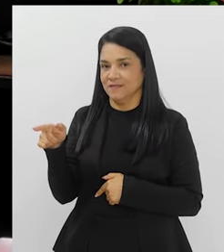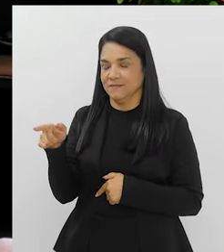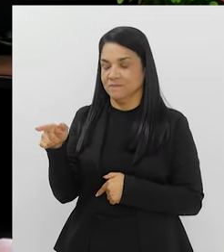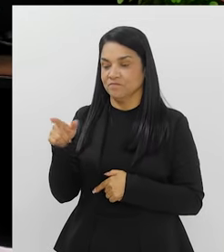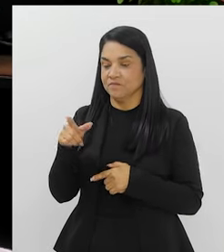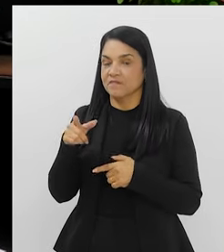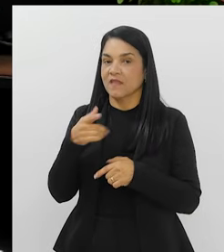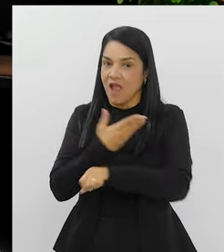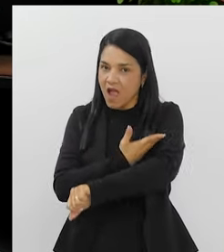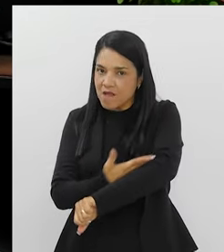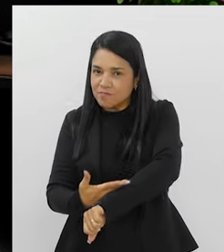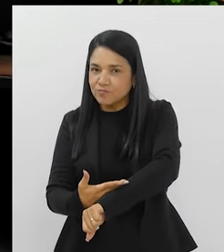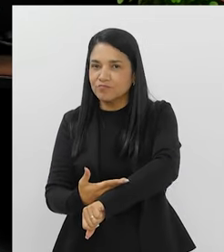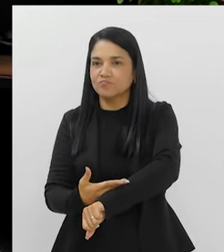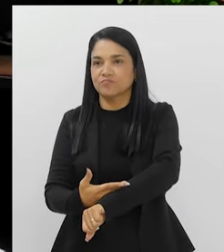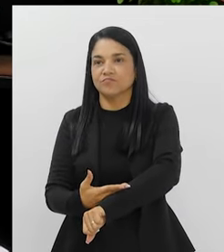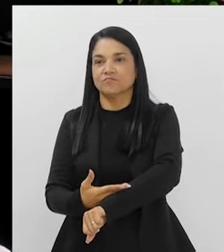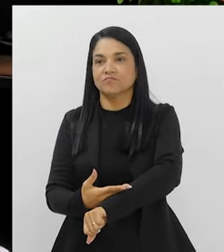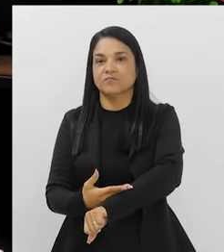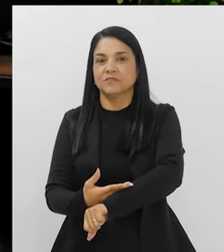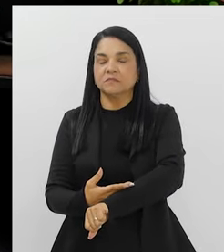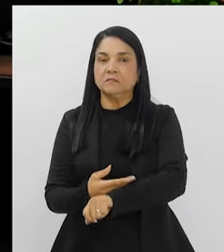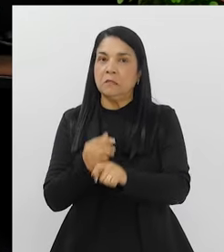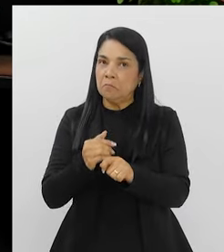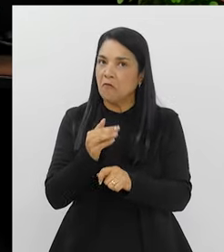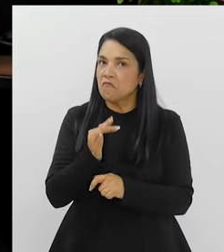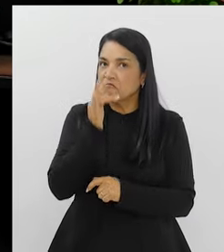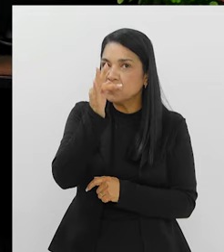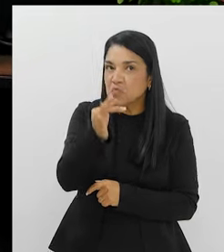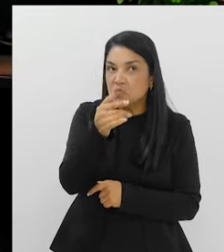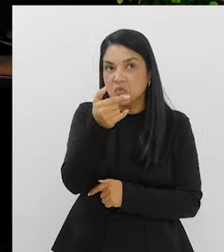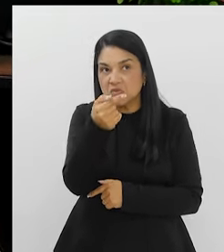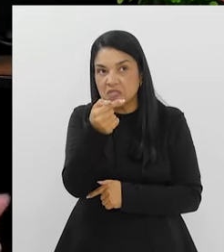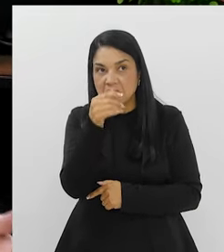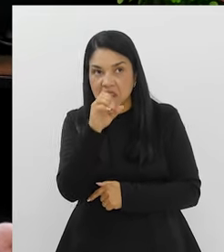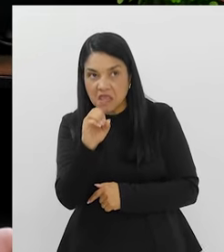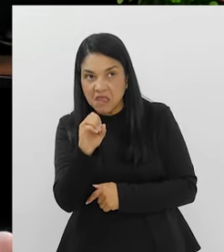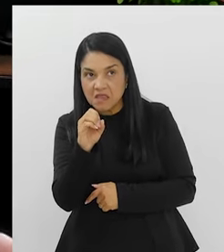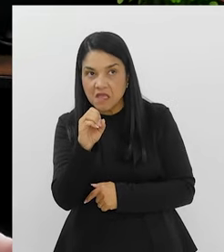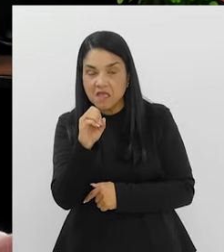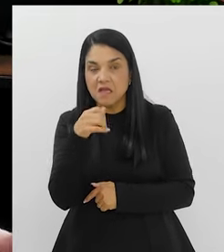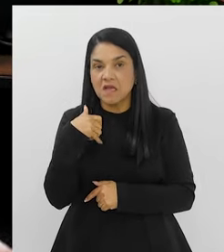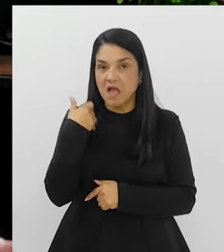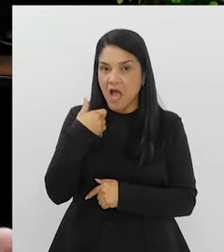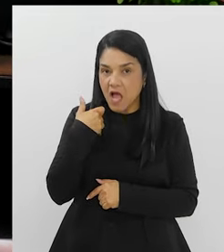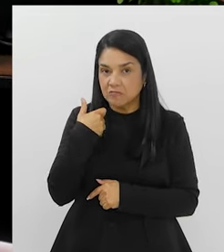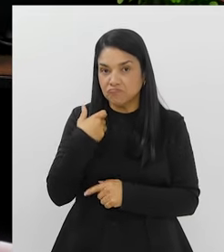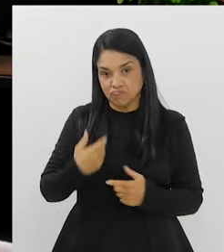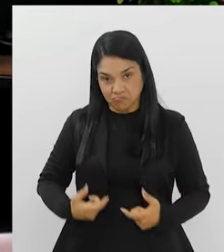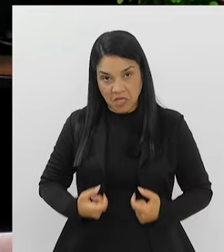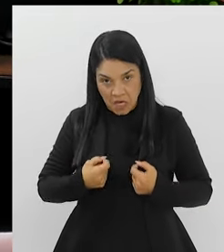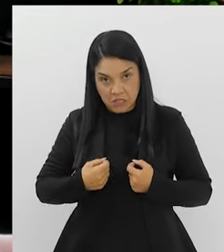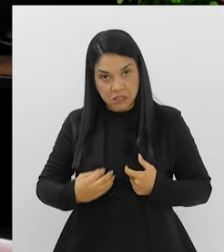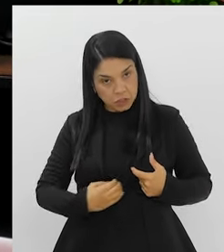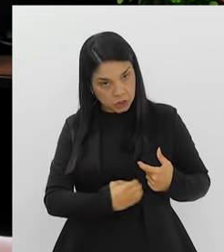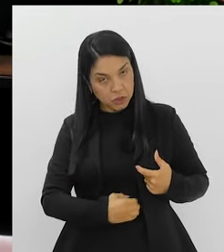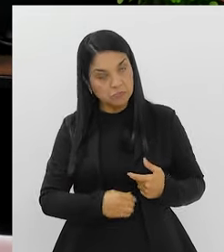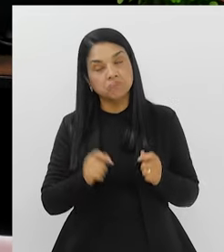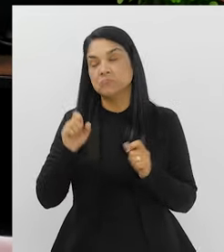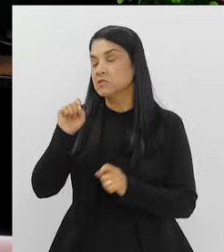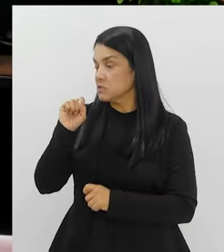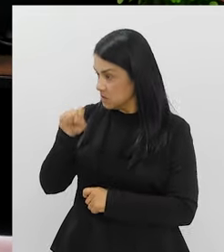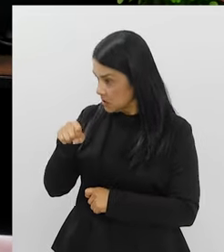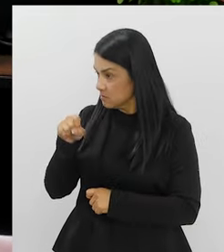você acabou de falar, existe a chance de você vir a ter, aos 70 anos de idade, um câncer de intestino? Sim,